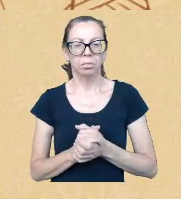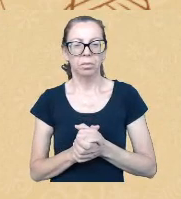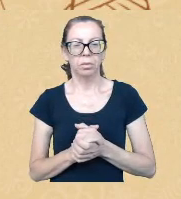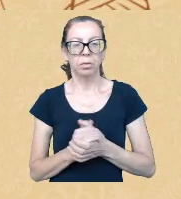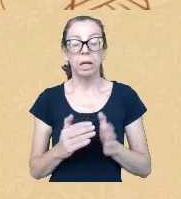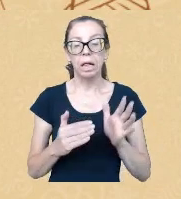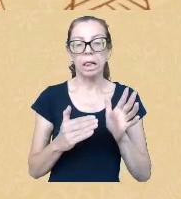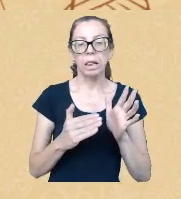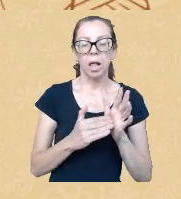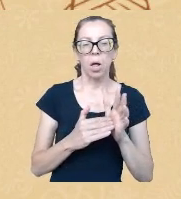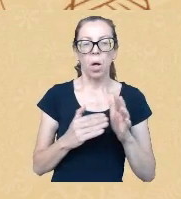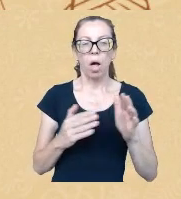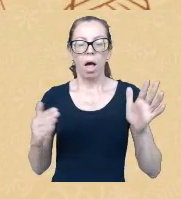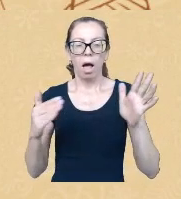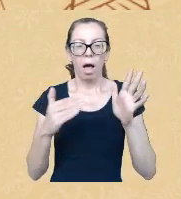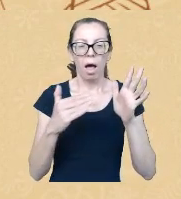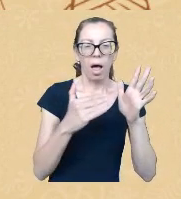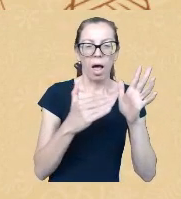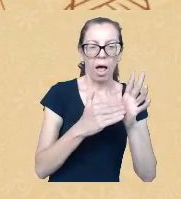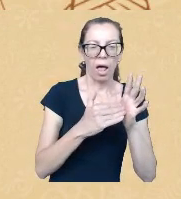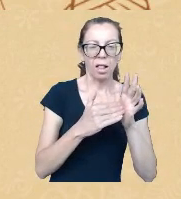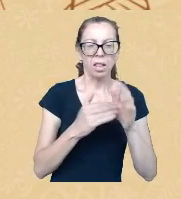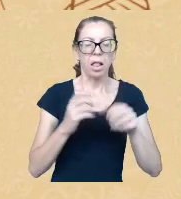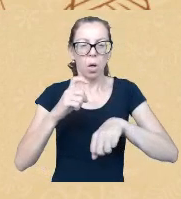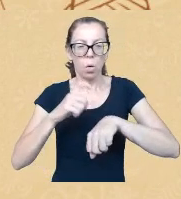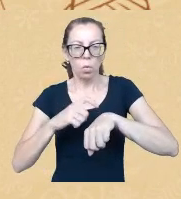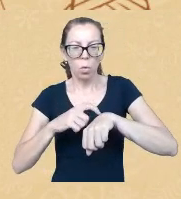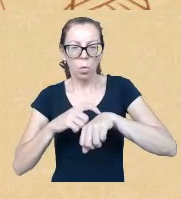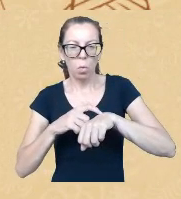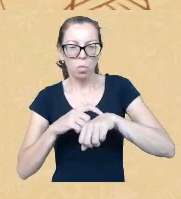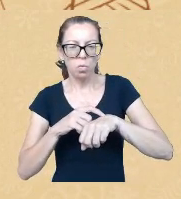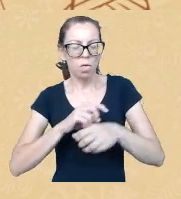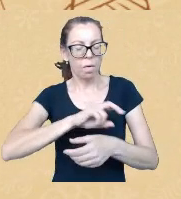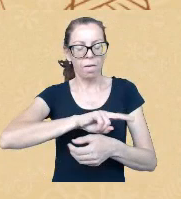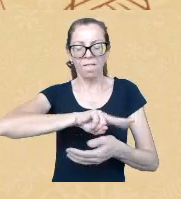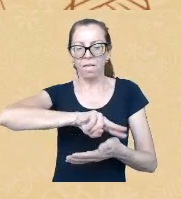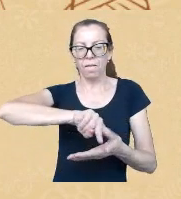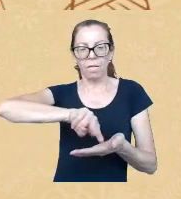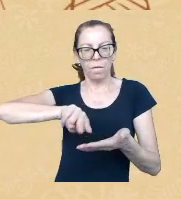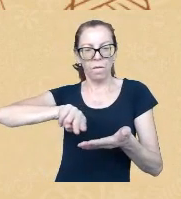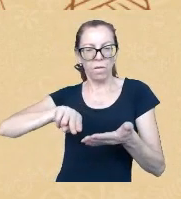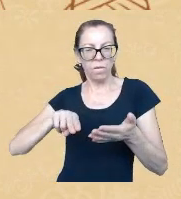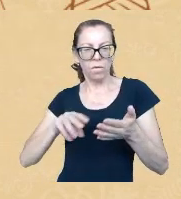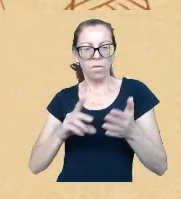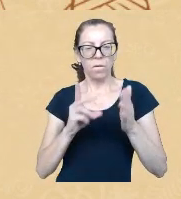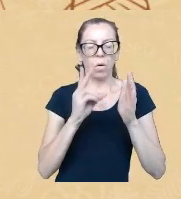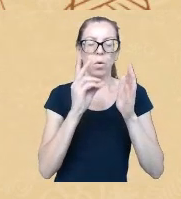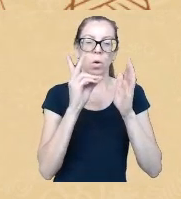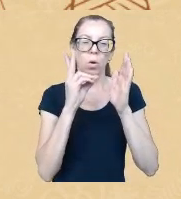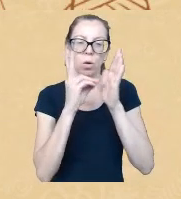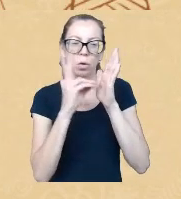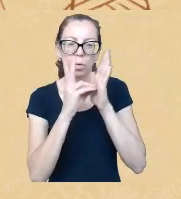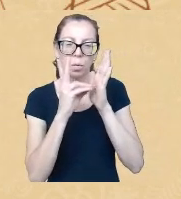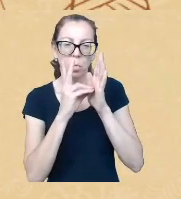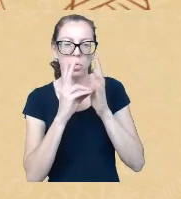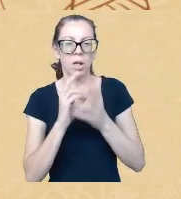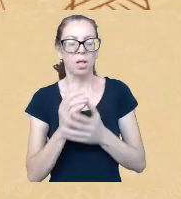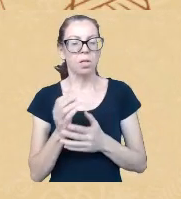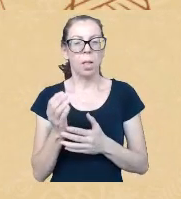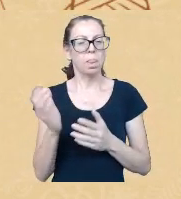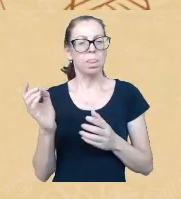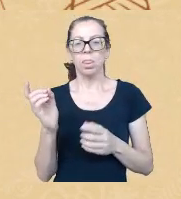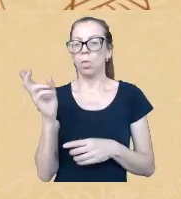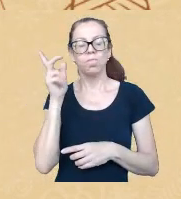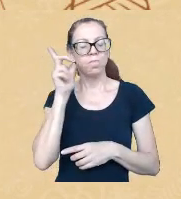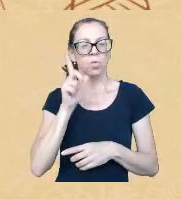diversos povos foram marcados como extintos porque não atendiam a essa expectativa que esses profissionais